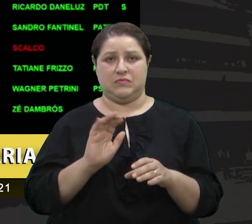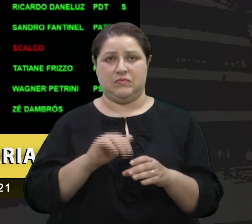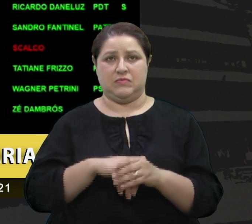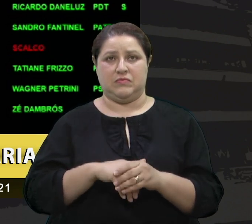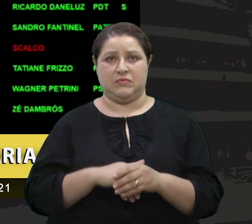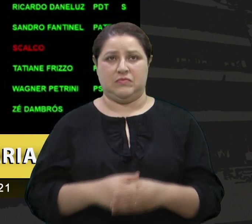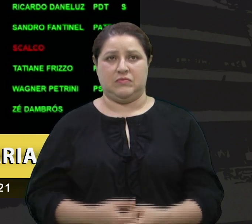Inscreva Obrigado.